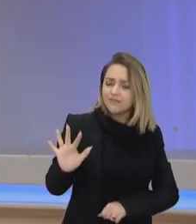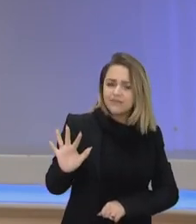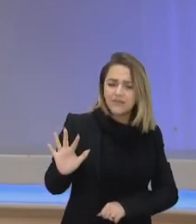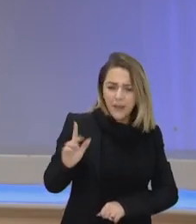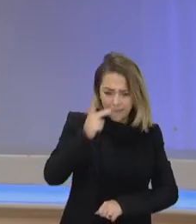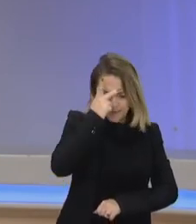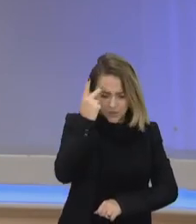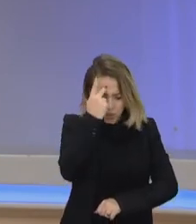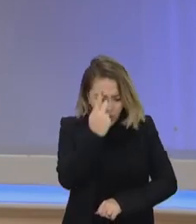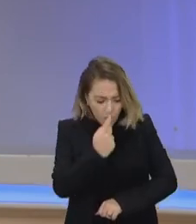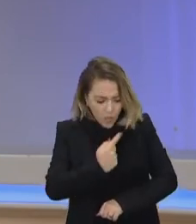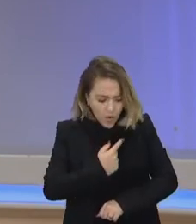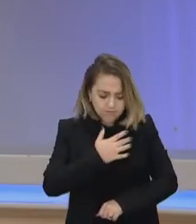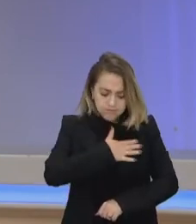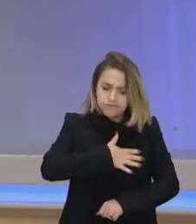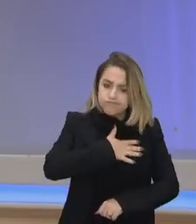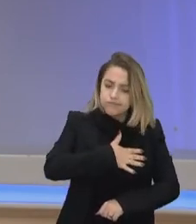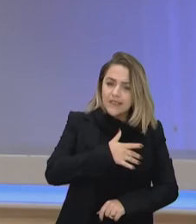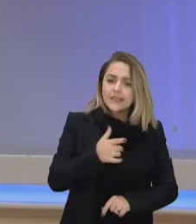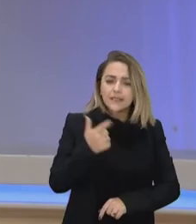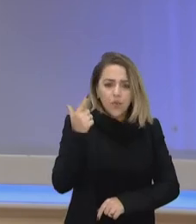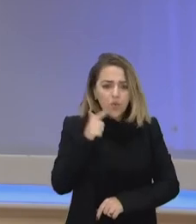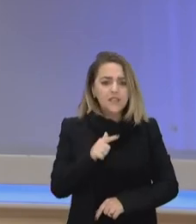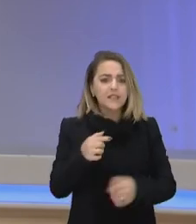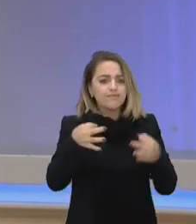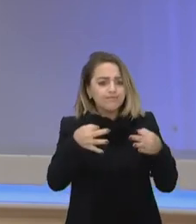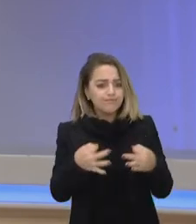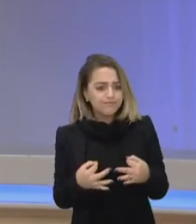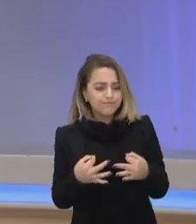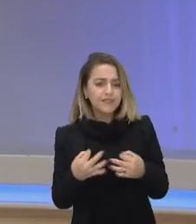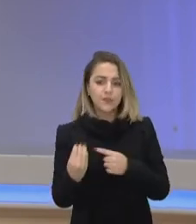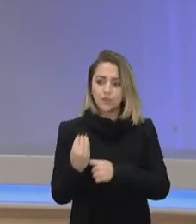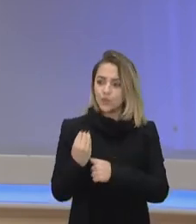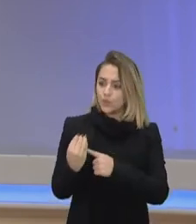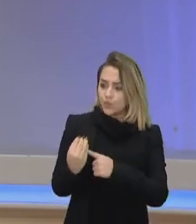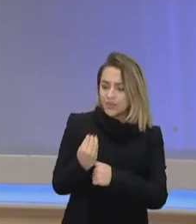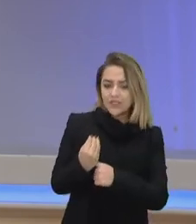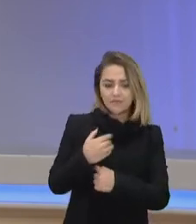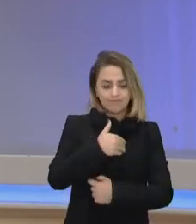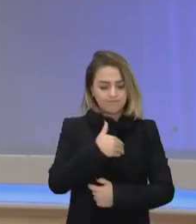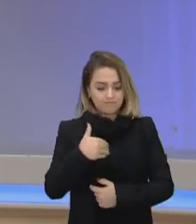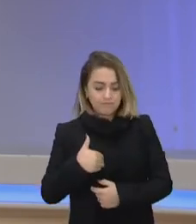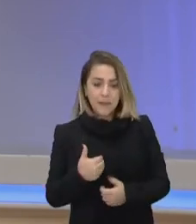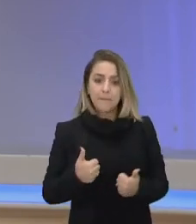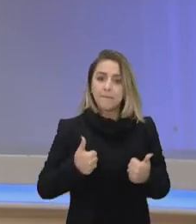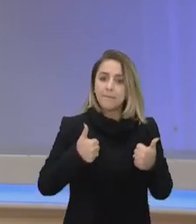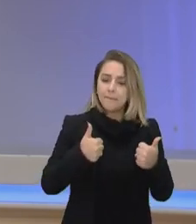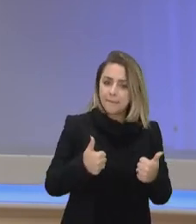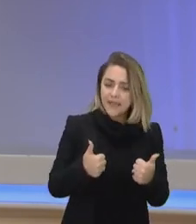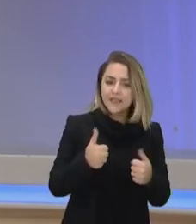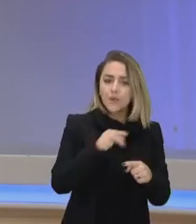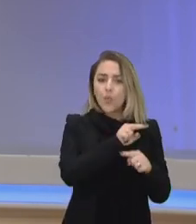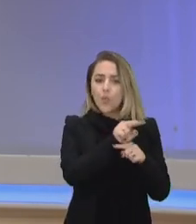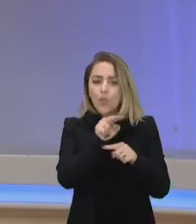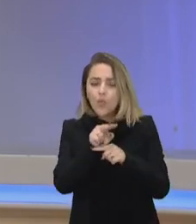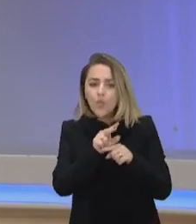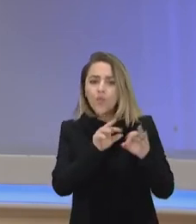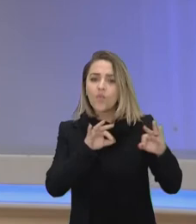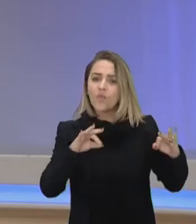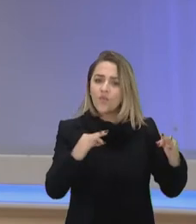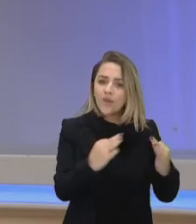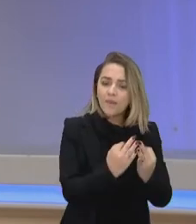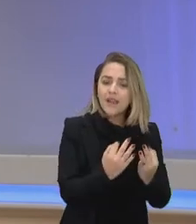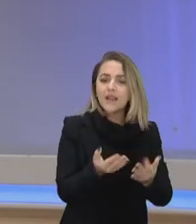pessoal, para a sua própria dignidade, né? Para o bem-estar, bem-estar da sua família, das pessoas que